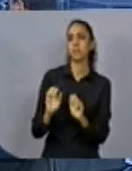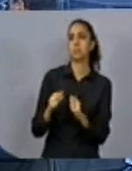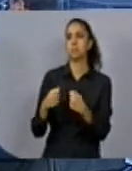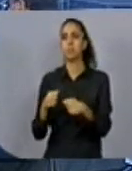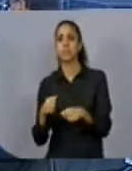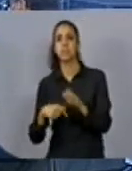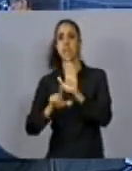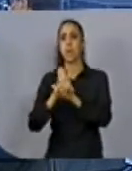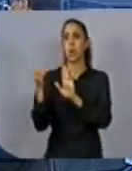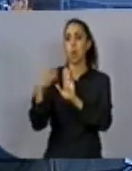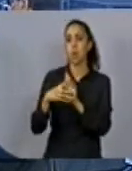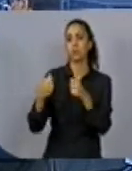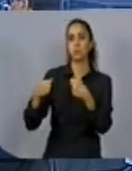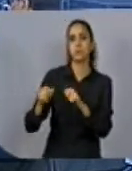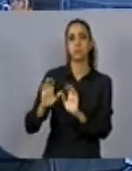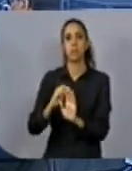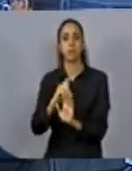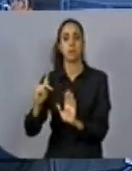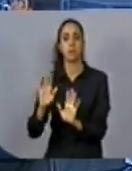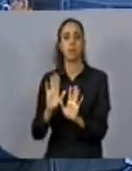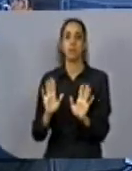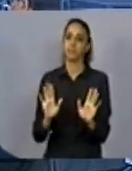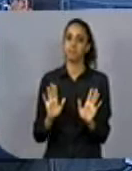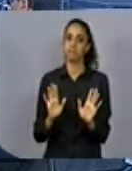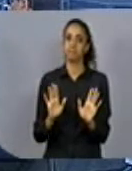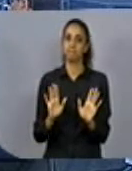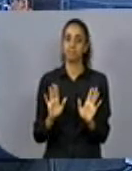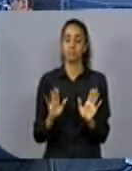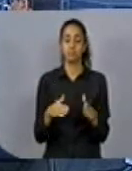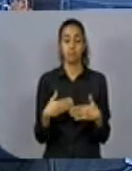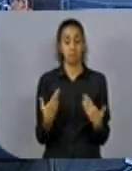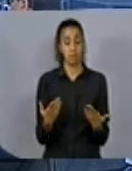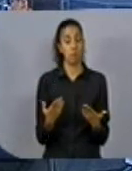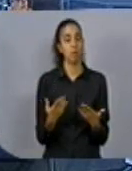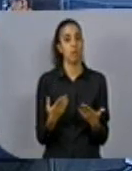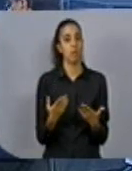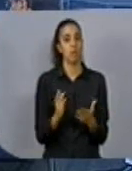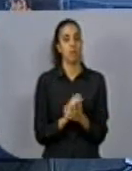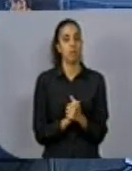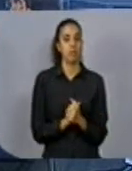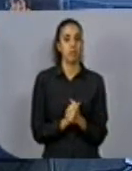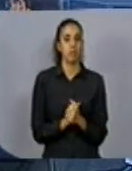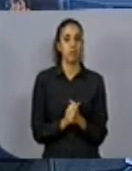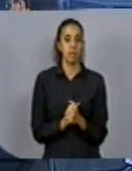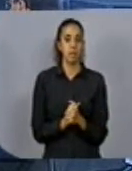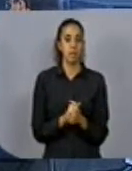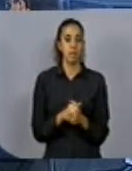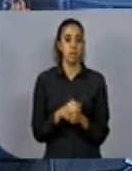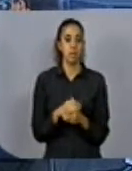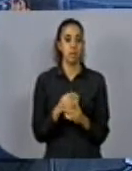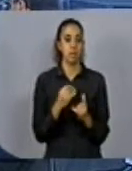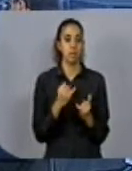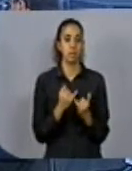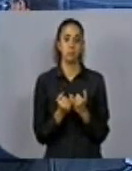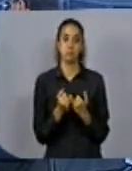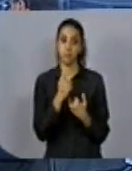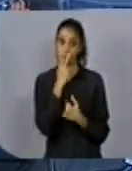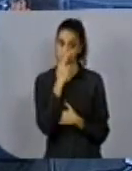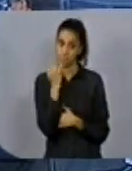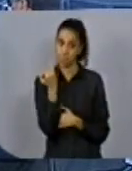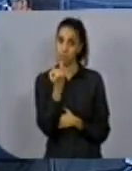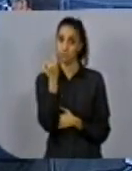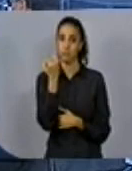da nova lei de discutir a inexistência de alternativas técnicas. Então, essa é uma questão que nos parece muito relevante,